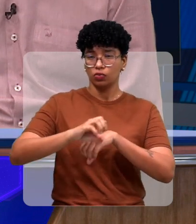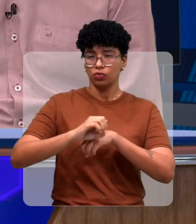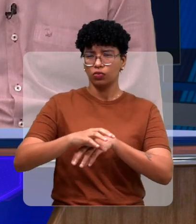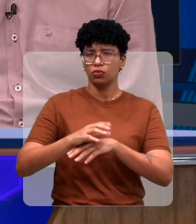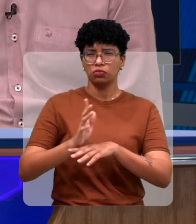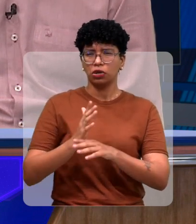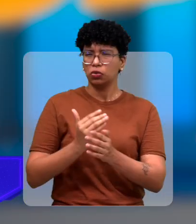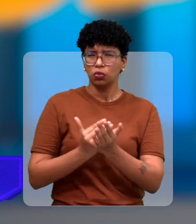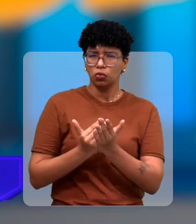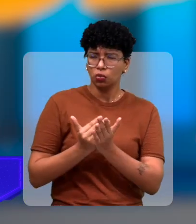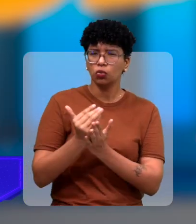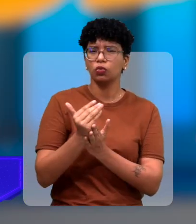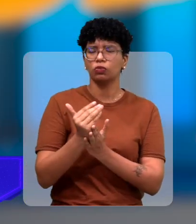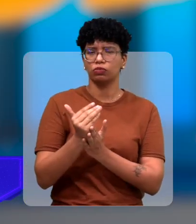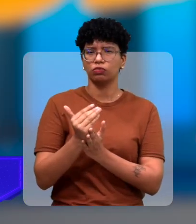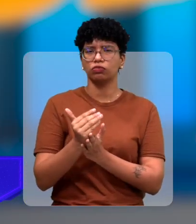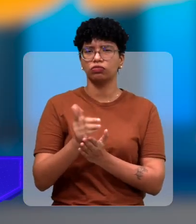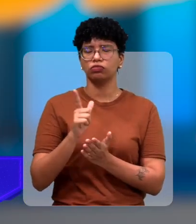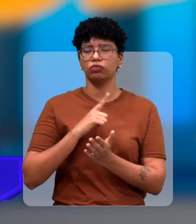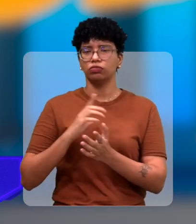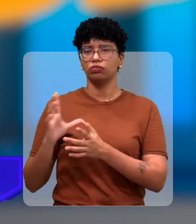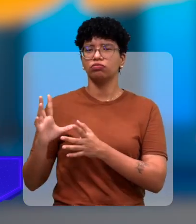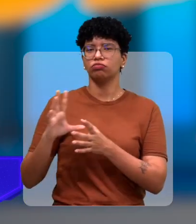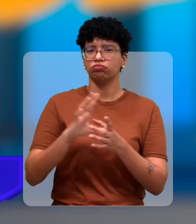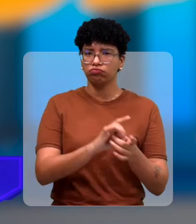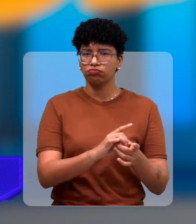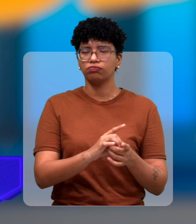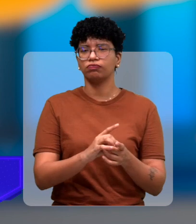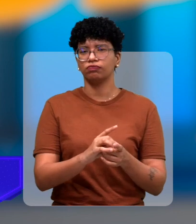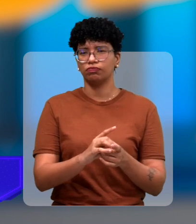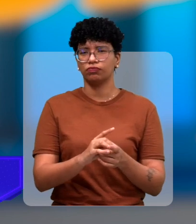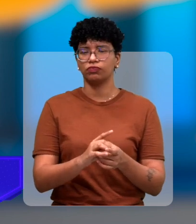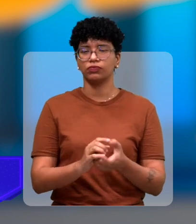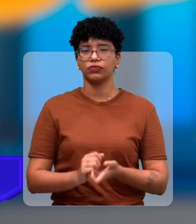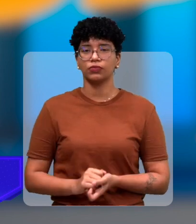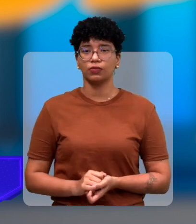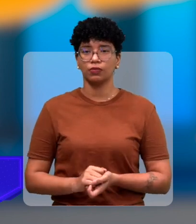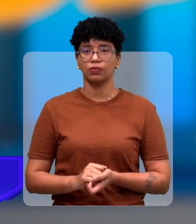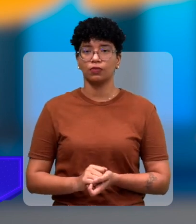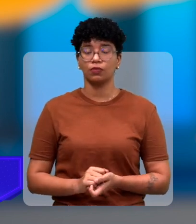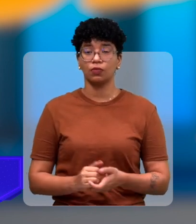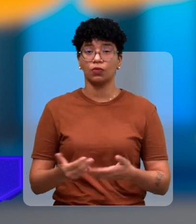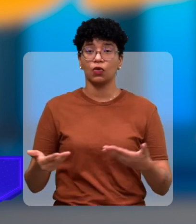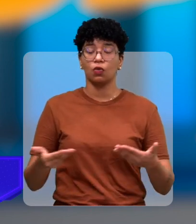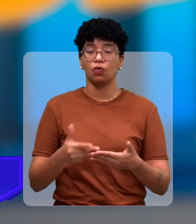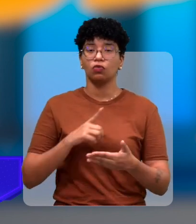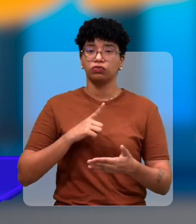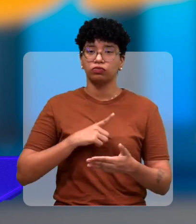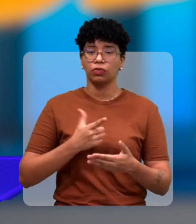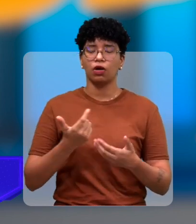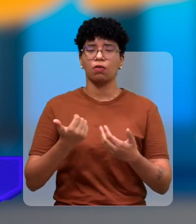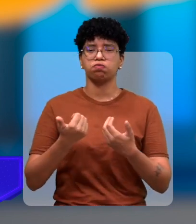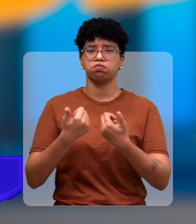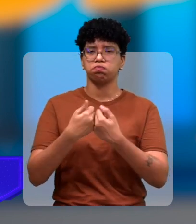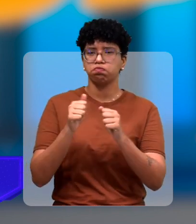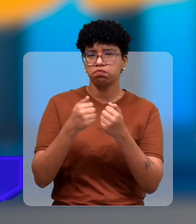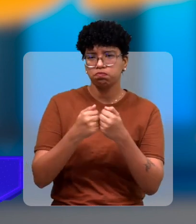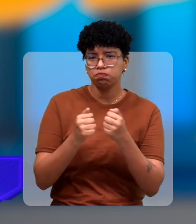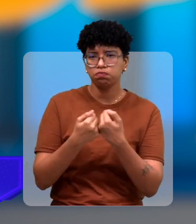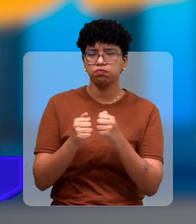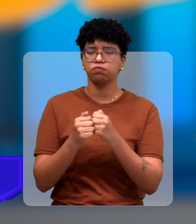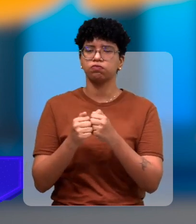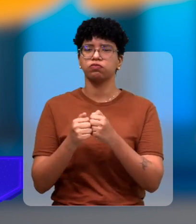fundamos a Devist, né? A Secretaria foi uma parceira. Hoje a Secretaria oferece um